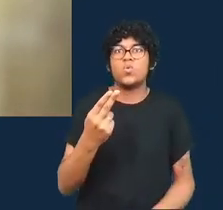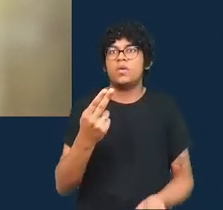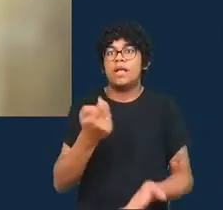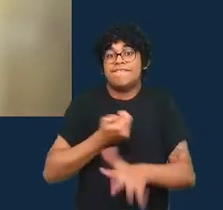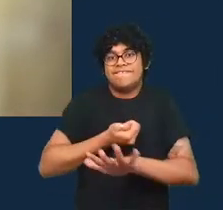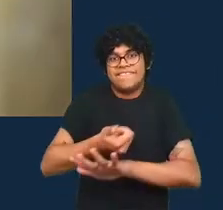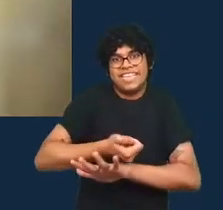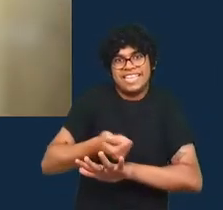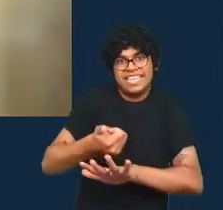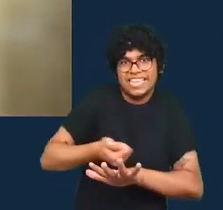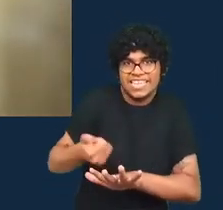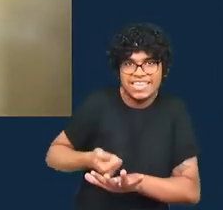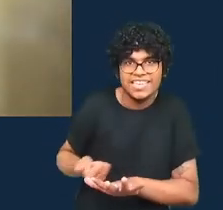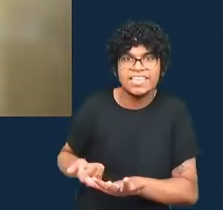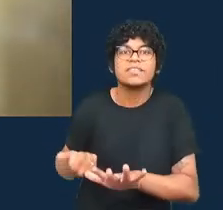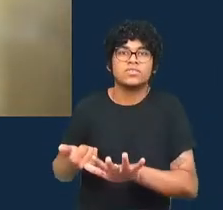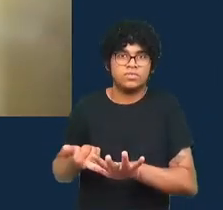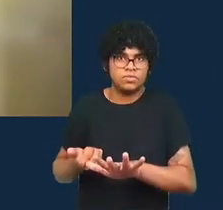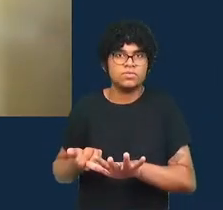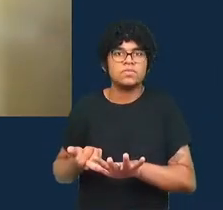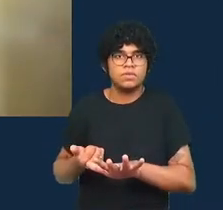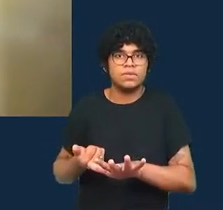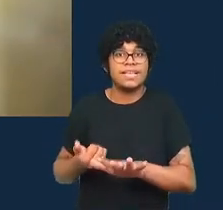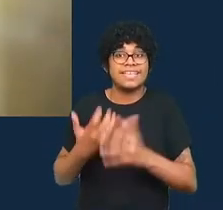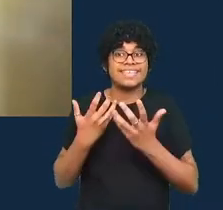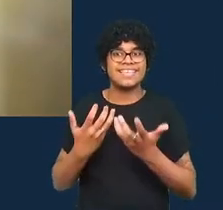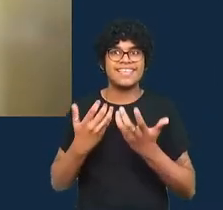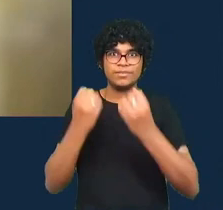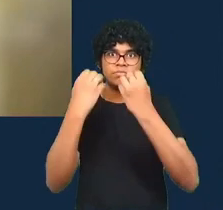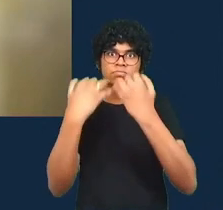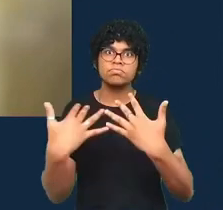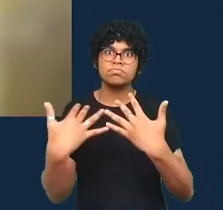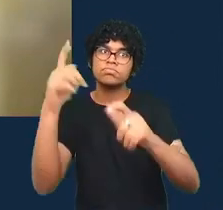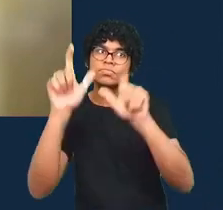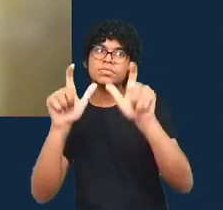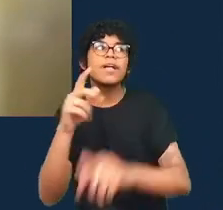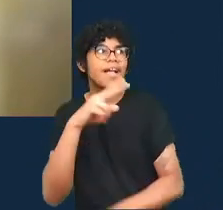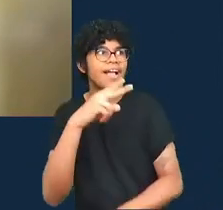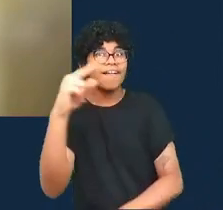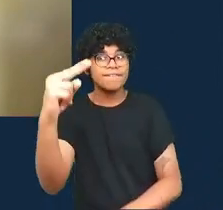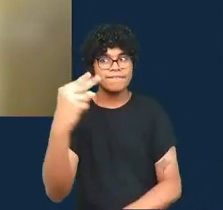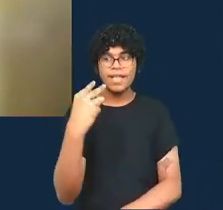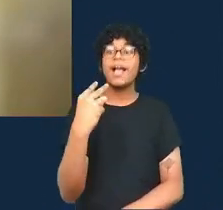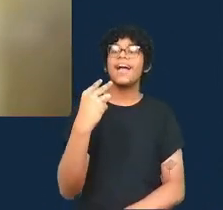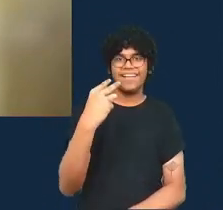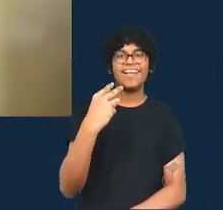porque você quer que a audiência que o público em geral confie em você